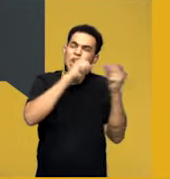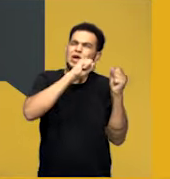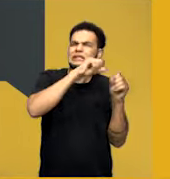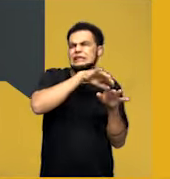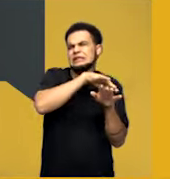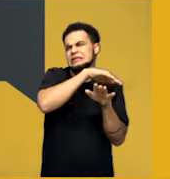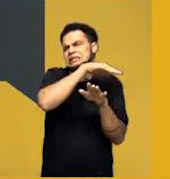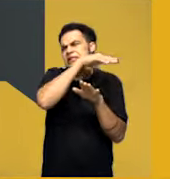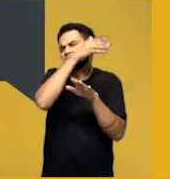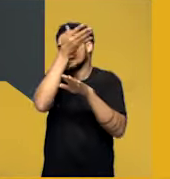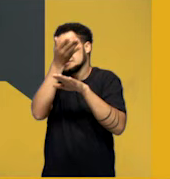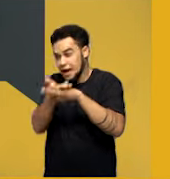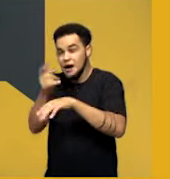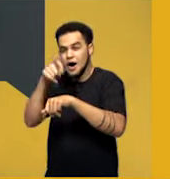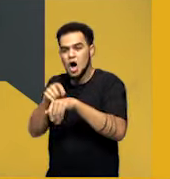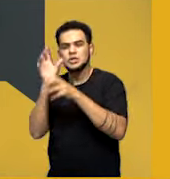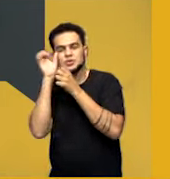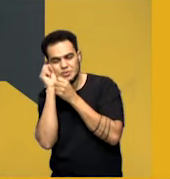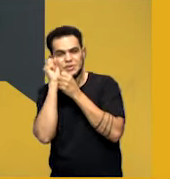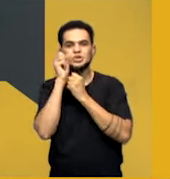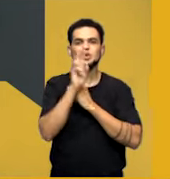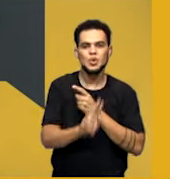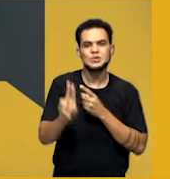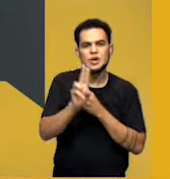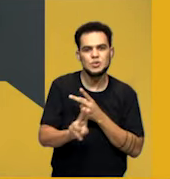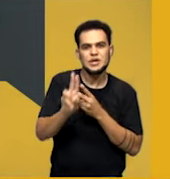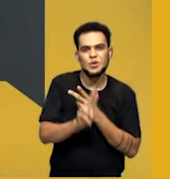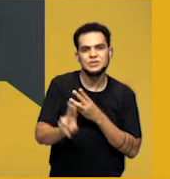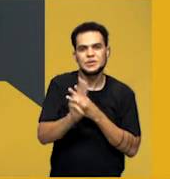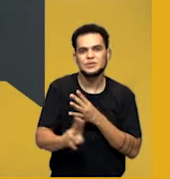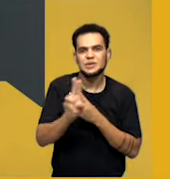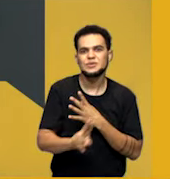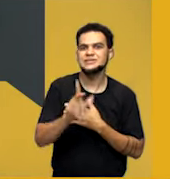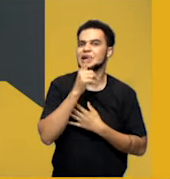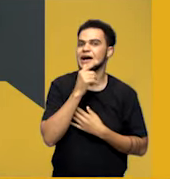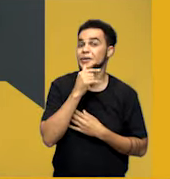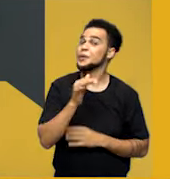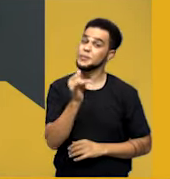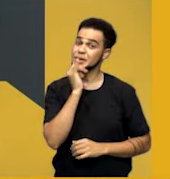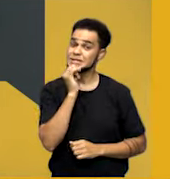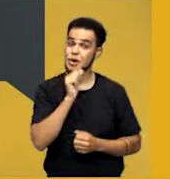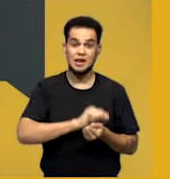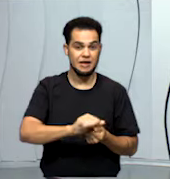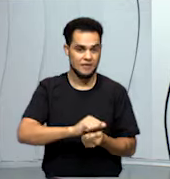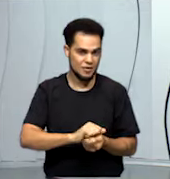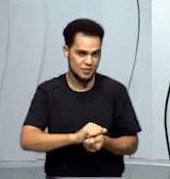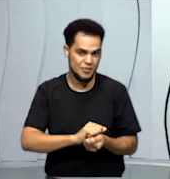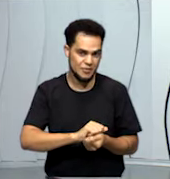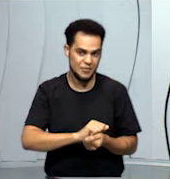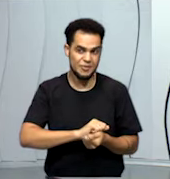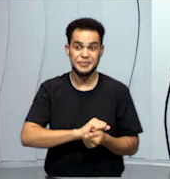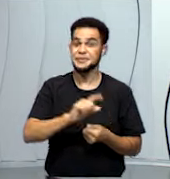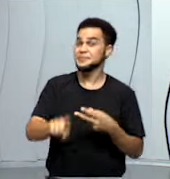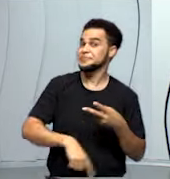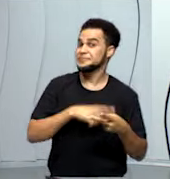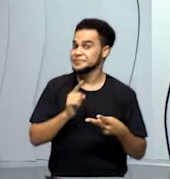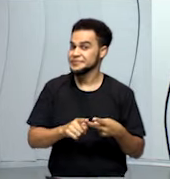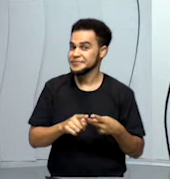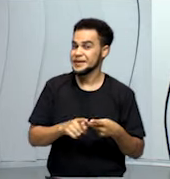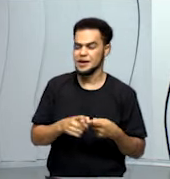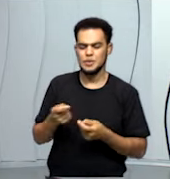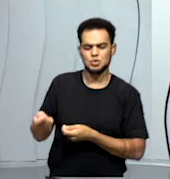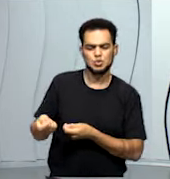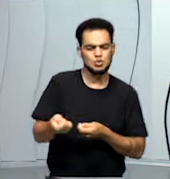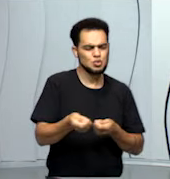dormir, a gente usa água várias vezes. Nós usamos a água para lavar as nossas roupas, para molhar as nossas